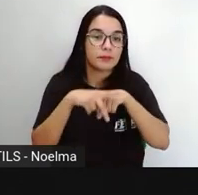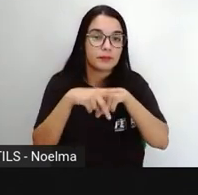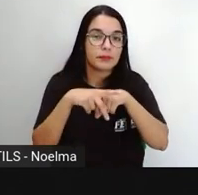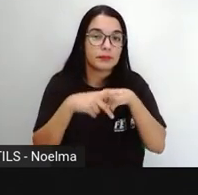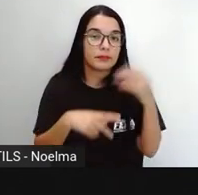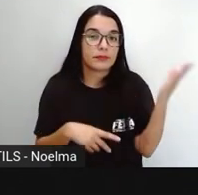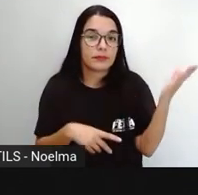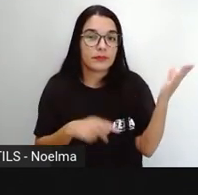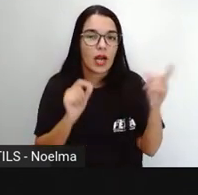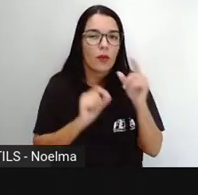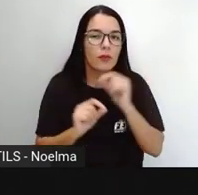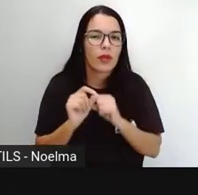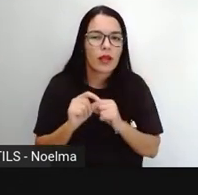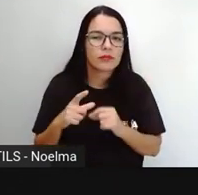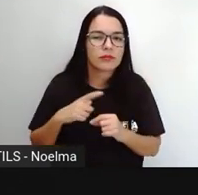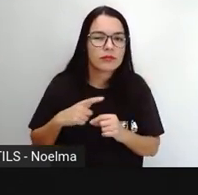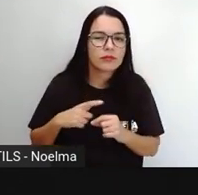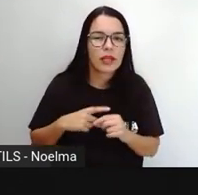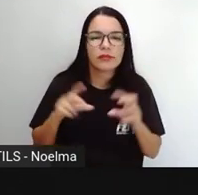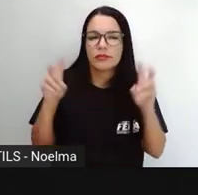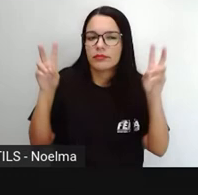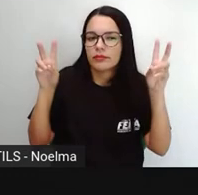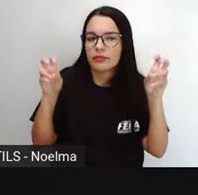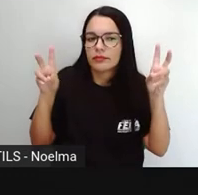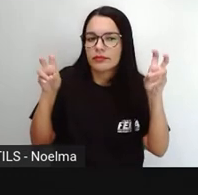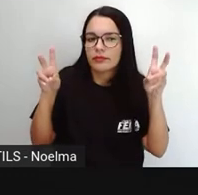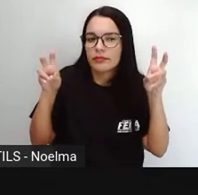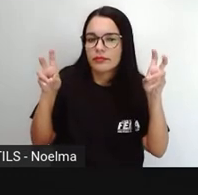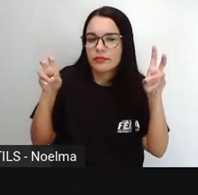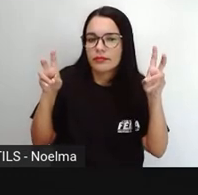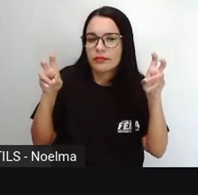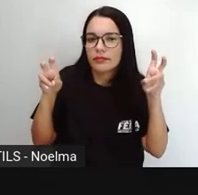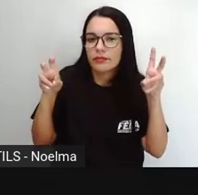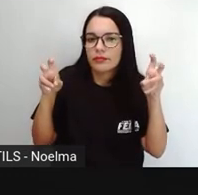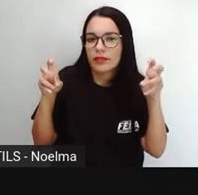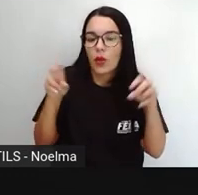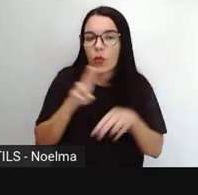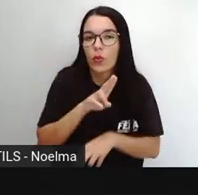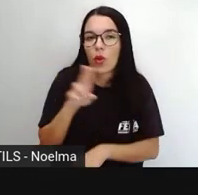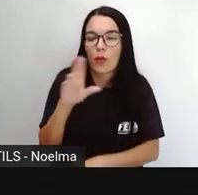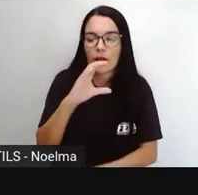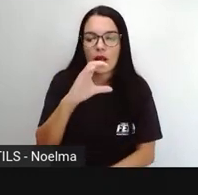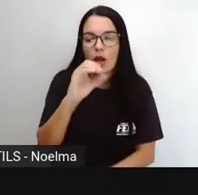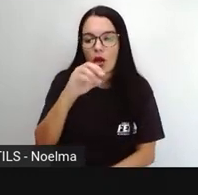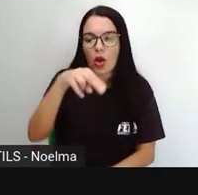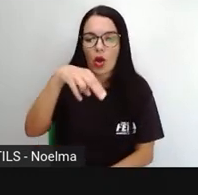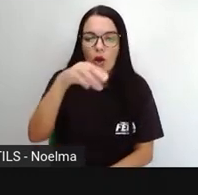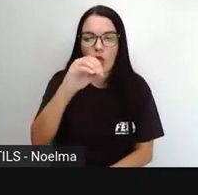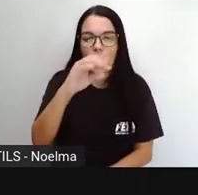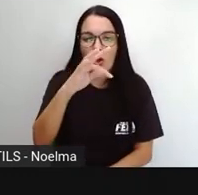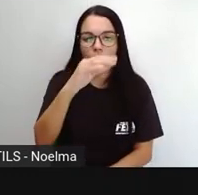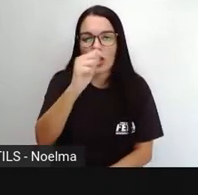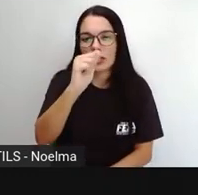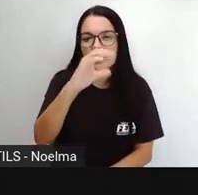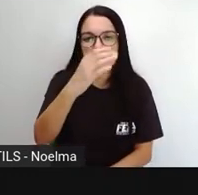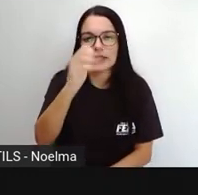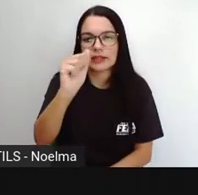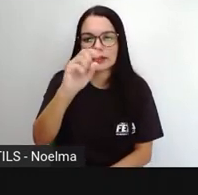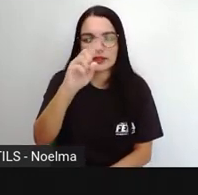Que são as expressões utilizando o sentido figurado das palavras. O que pode ser chamado também de